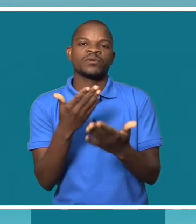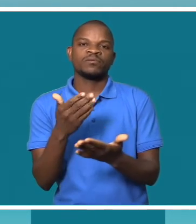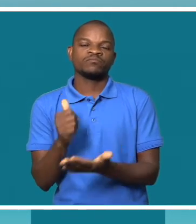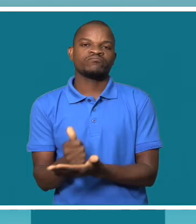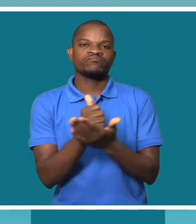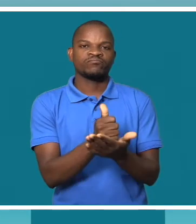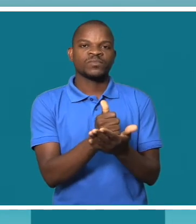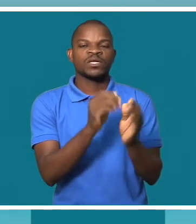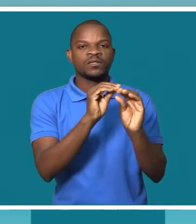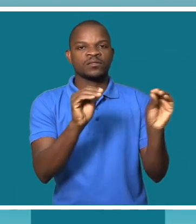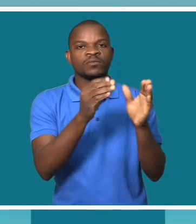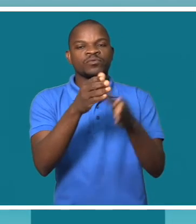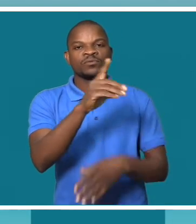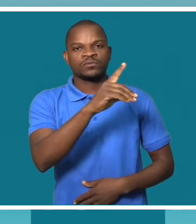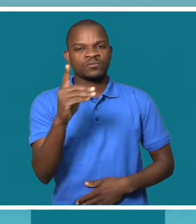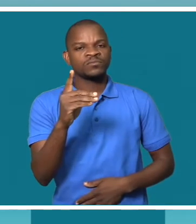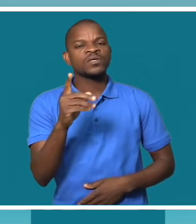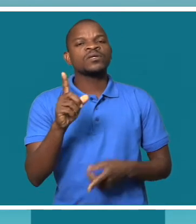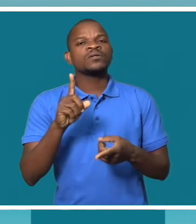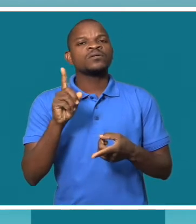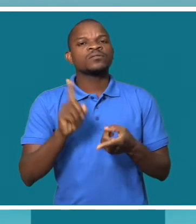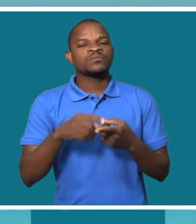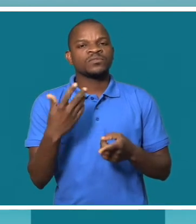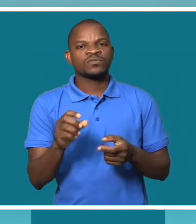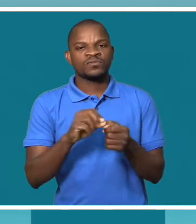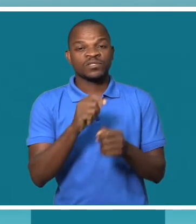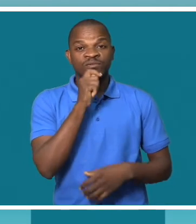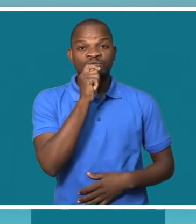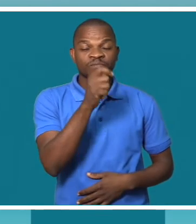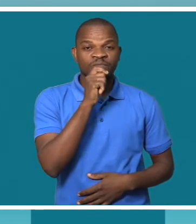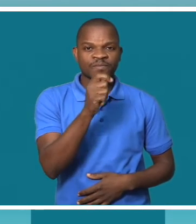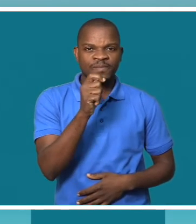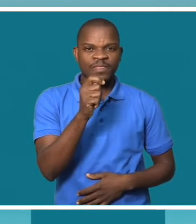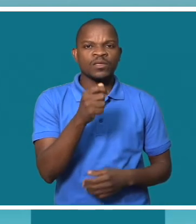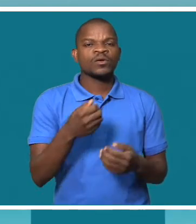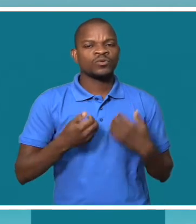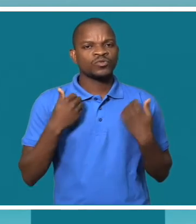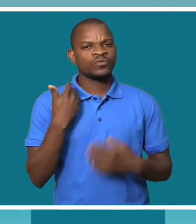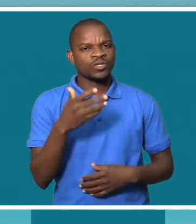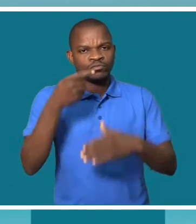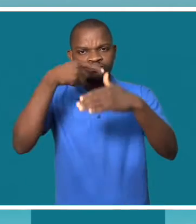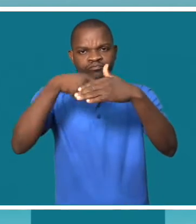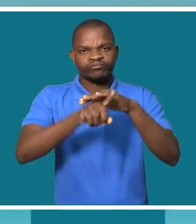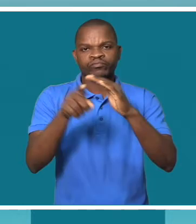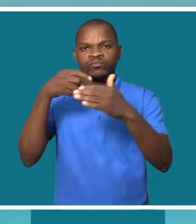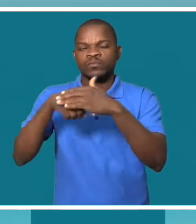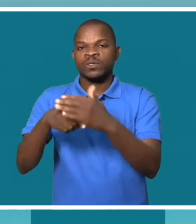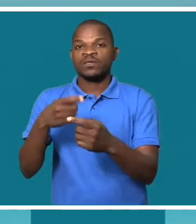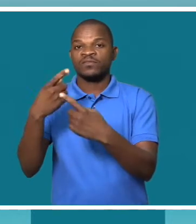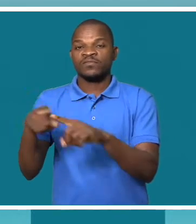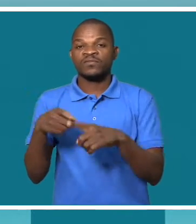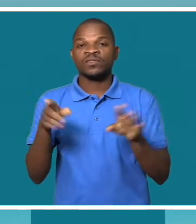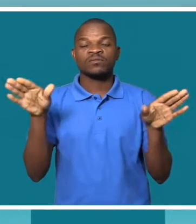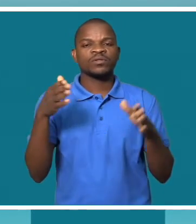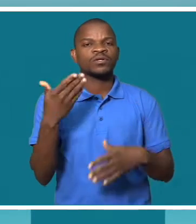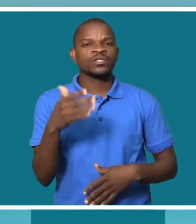fizemos também uma pesquisa emancipatória, onde os jovens são os principais protagonistas e eles foram a ser empresas onde realmente viram por